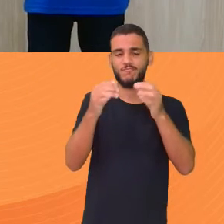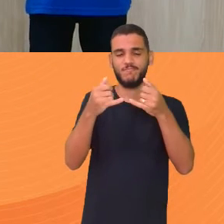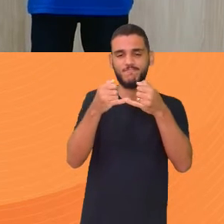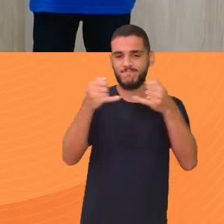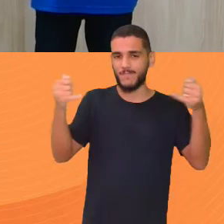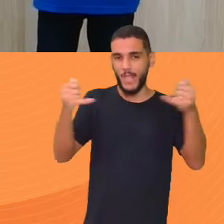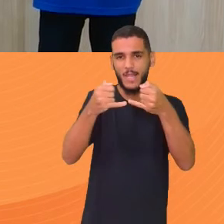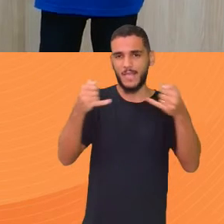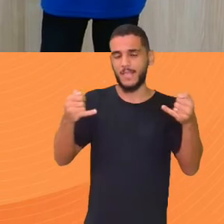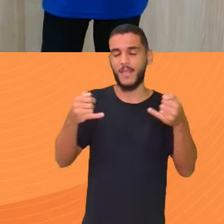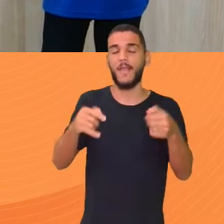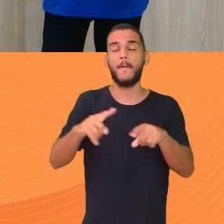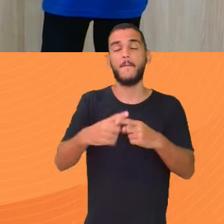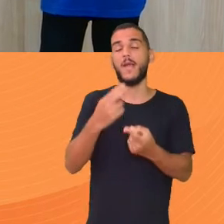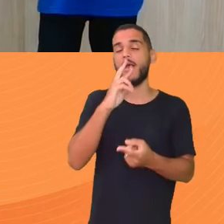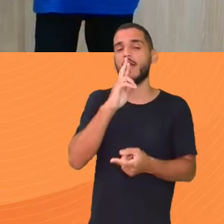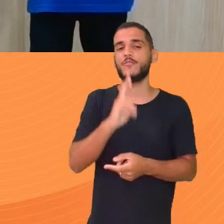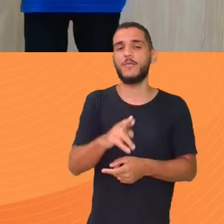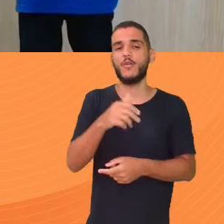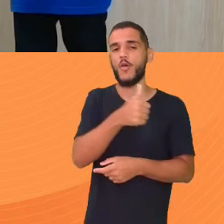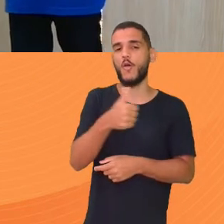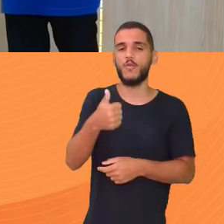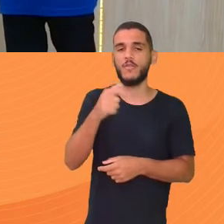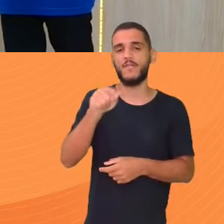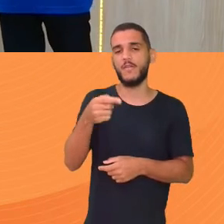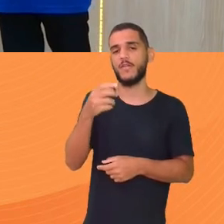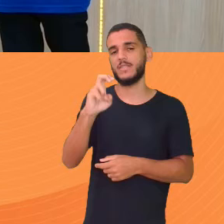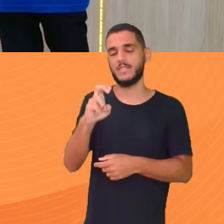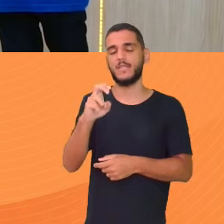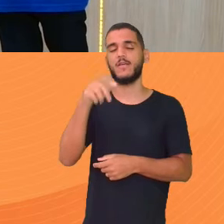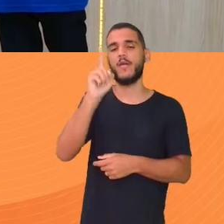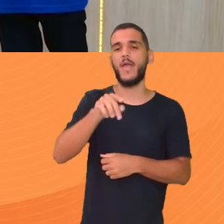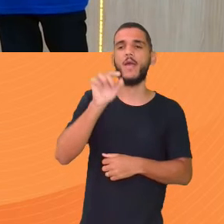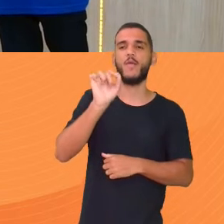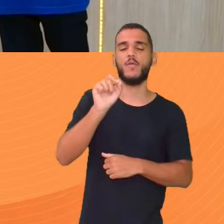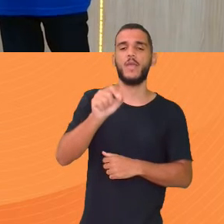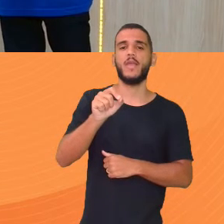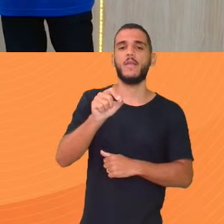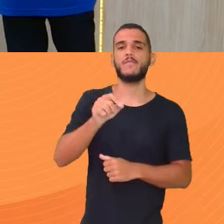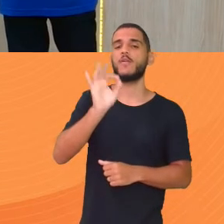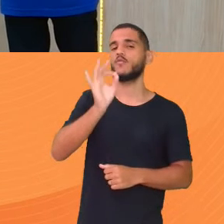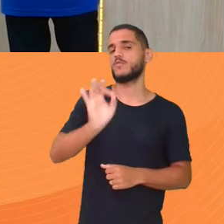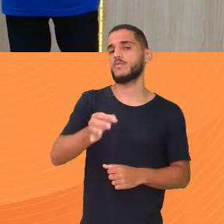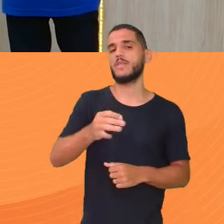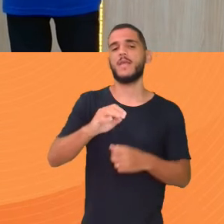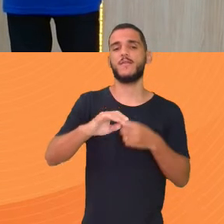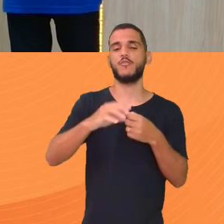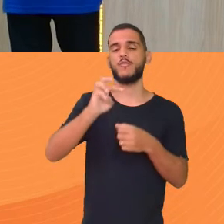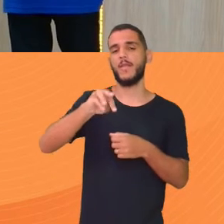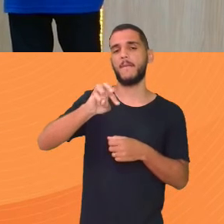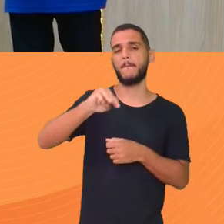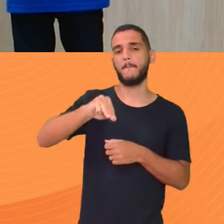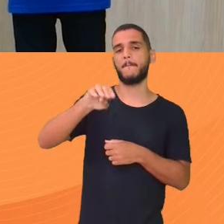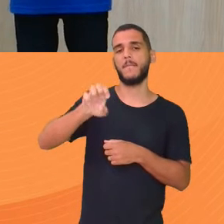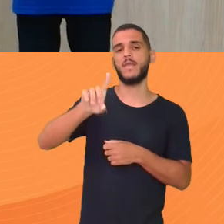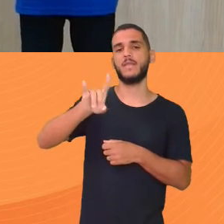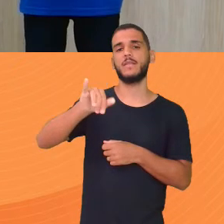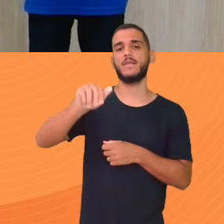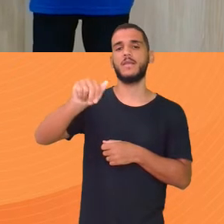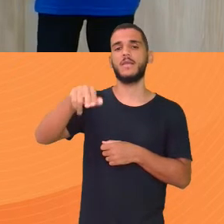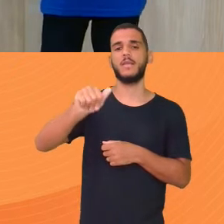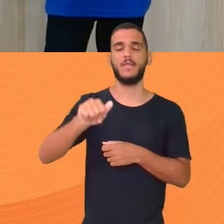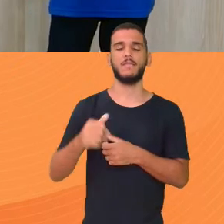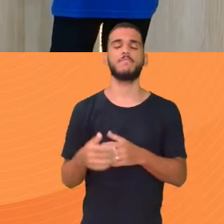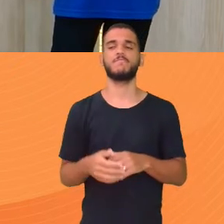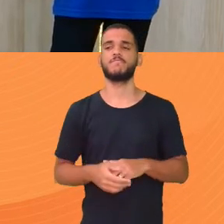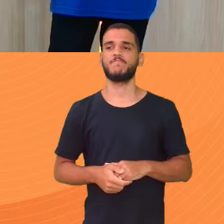O resultado 11,5 Ele continua sendo Aí O gabarito da mediana Tá bom Mesmo ele não estando Lá no rol